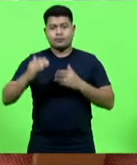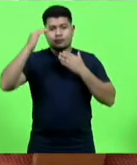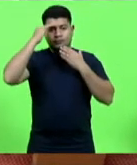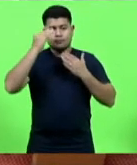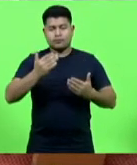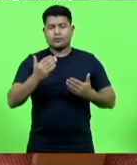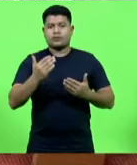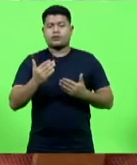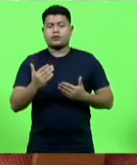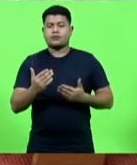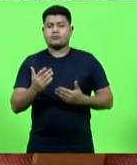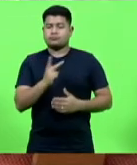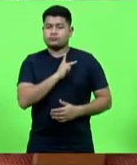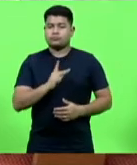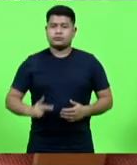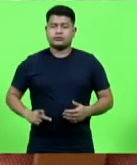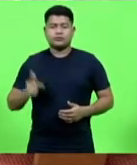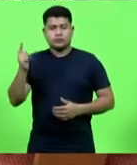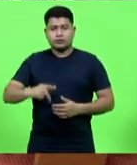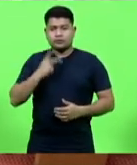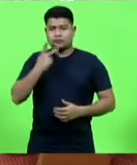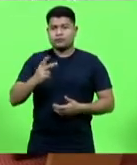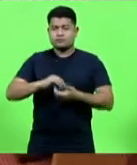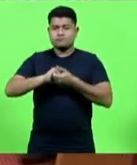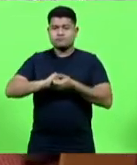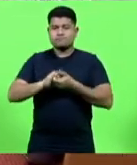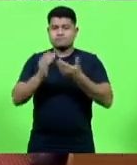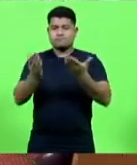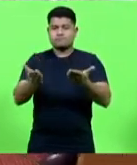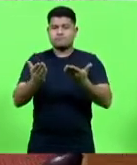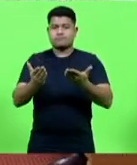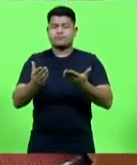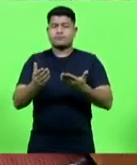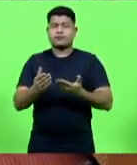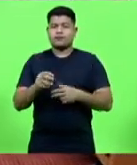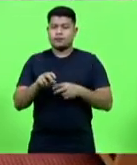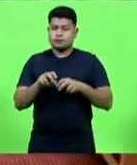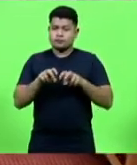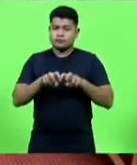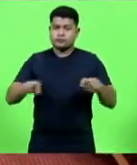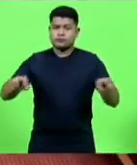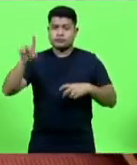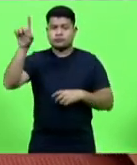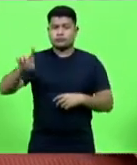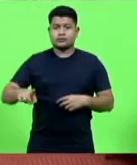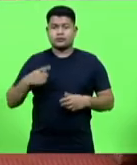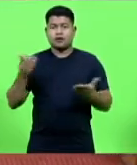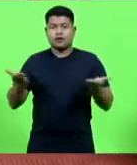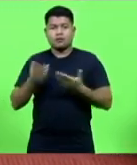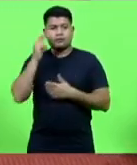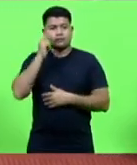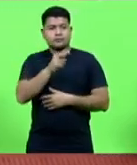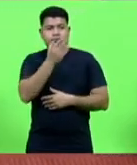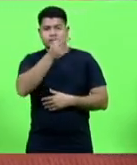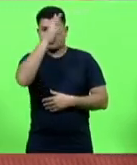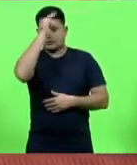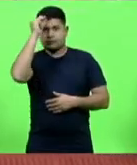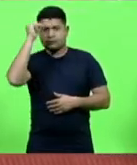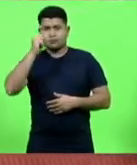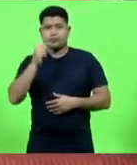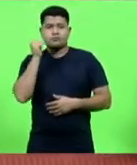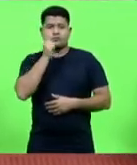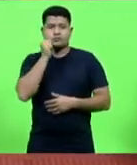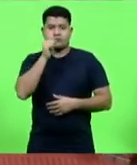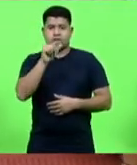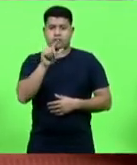Ratifico votos de apreço e estimo a vossa excelência, a mesa diretora. Aqui vejo a prefeita Milena de Vargem, guerreira, mulher